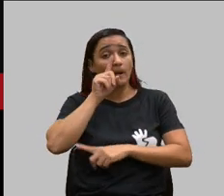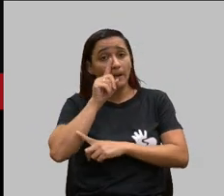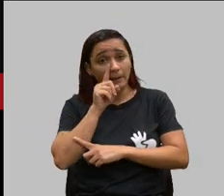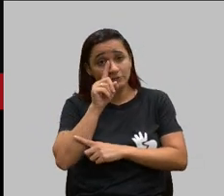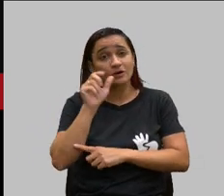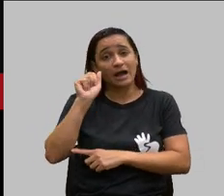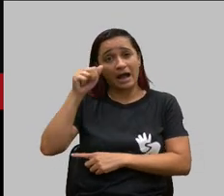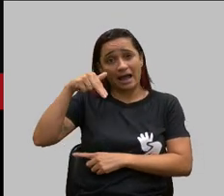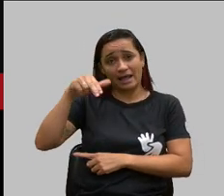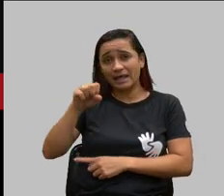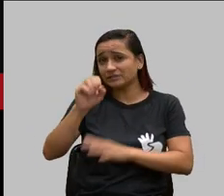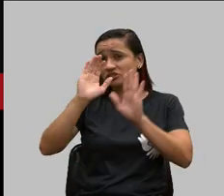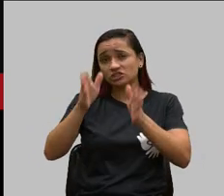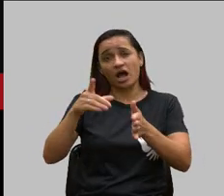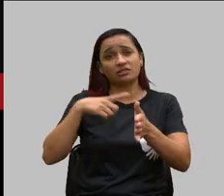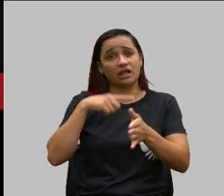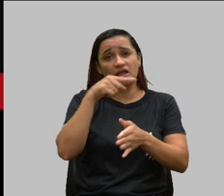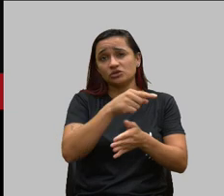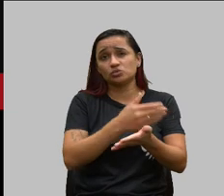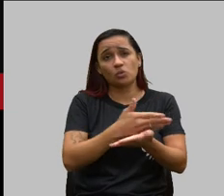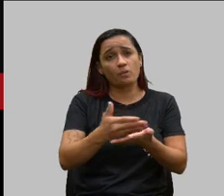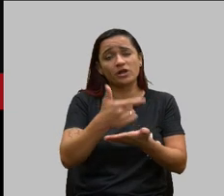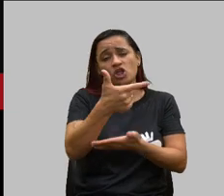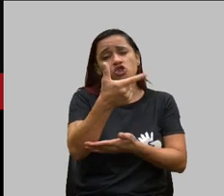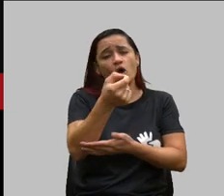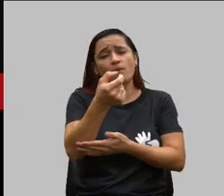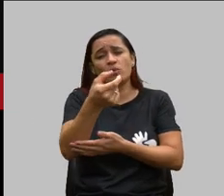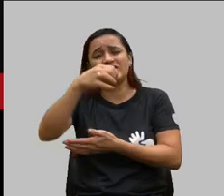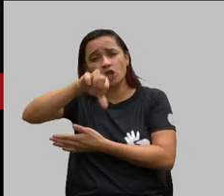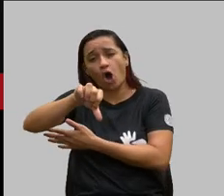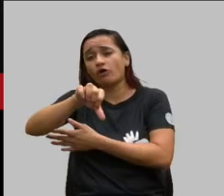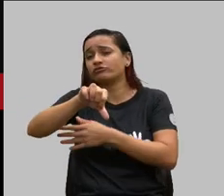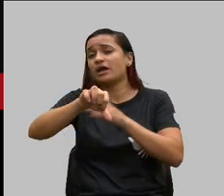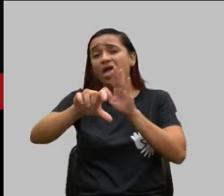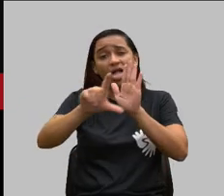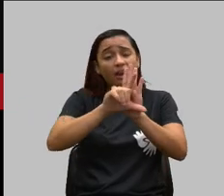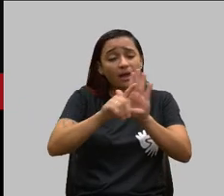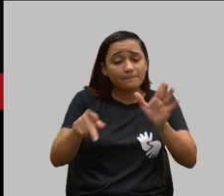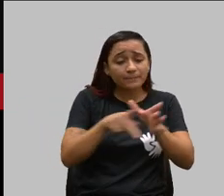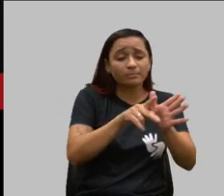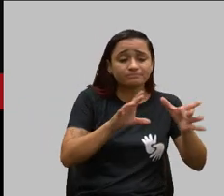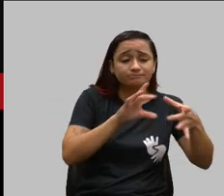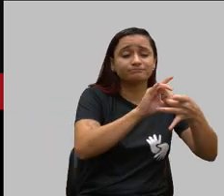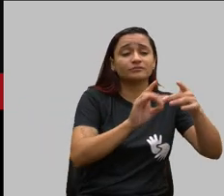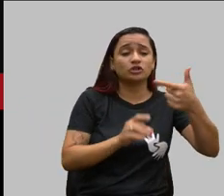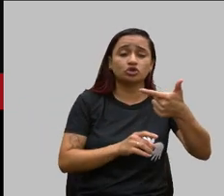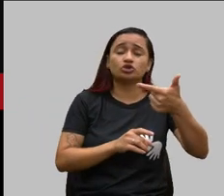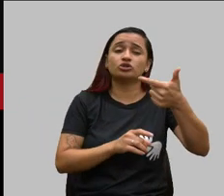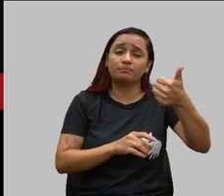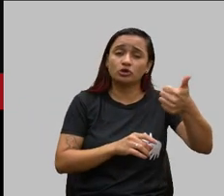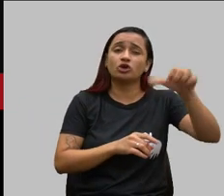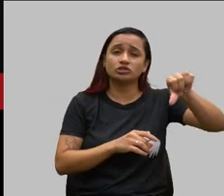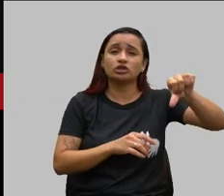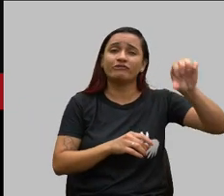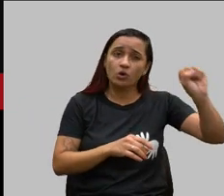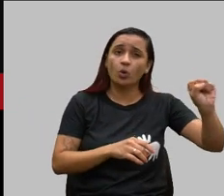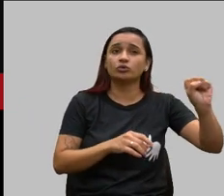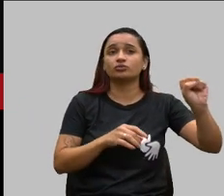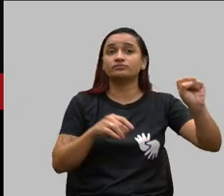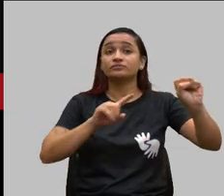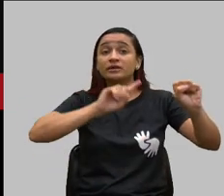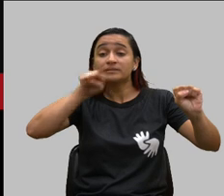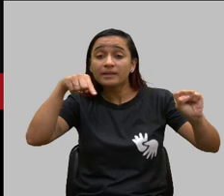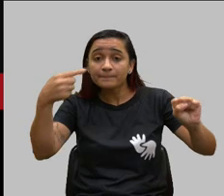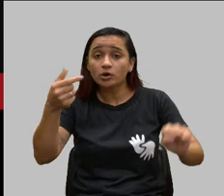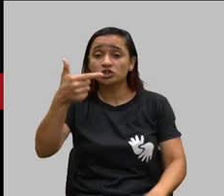isso desde 2009 regulamentando a lei de 98 ainda faz pode passar por favor uma súmula em 2015